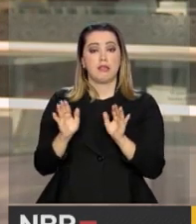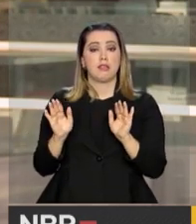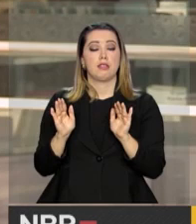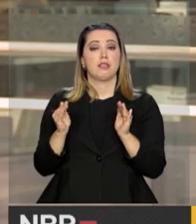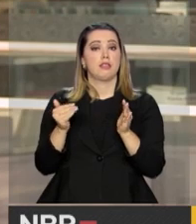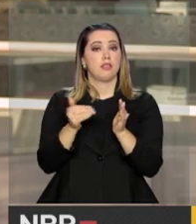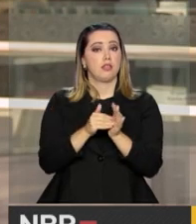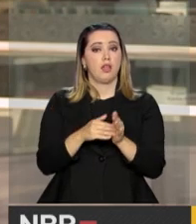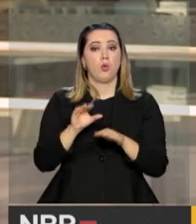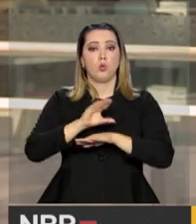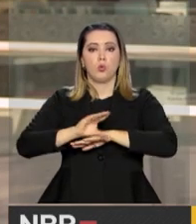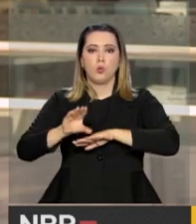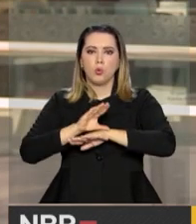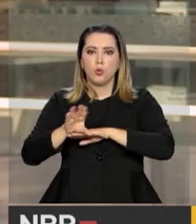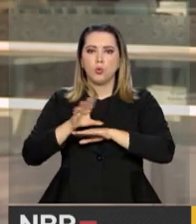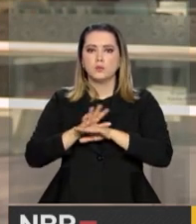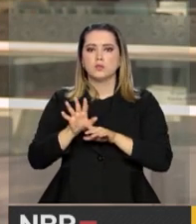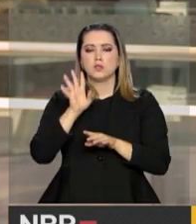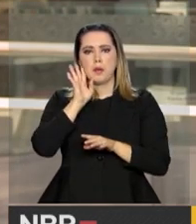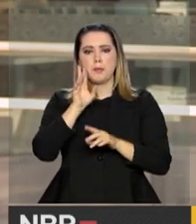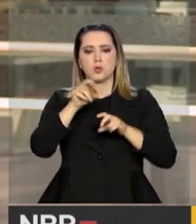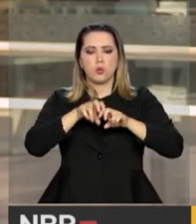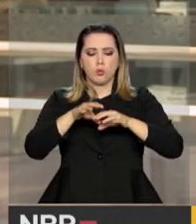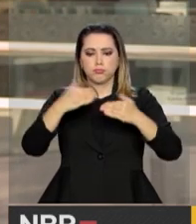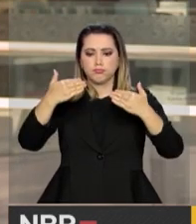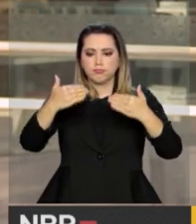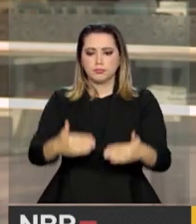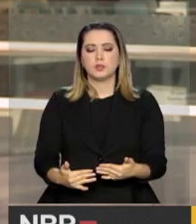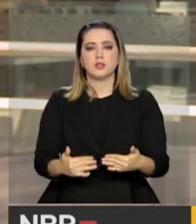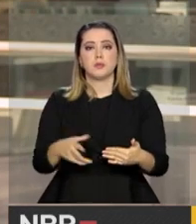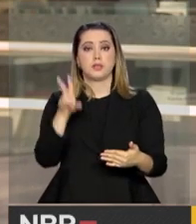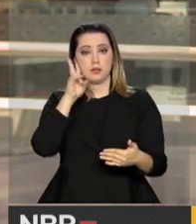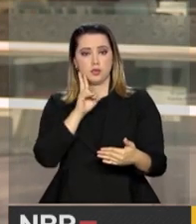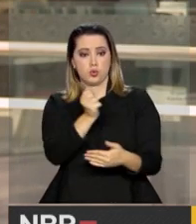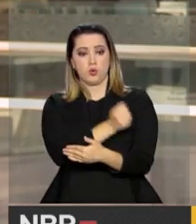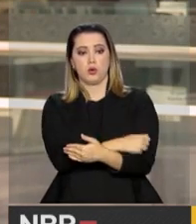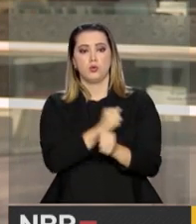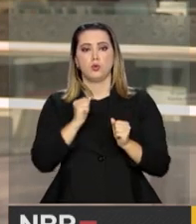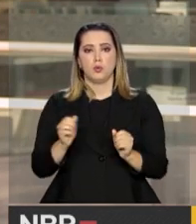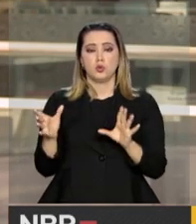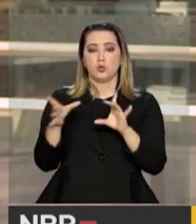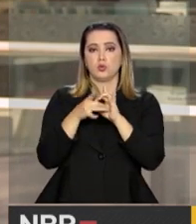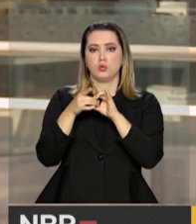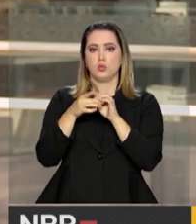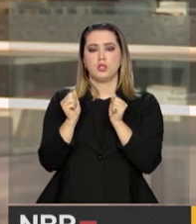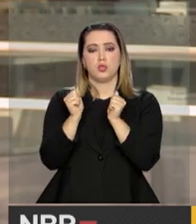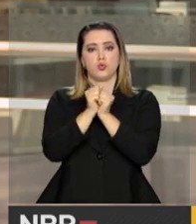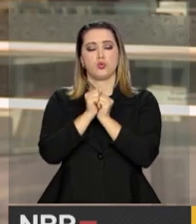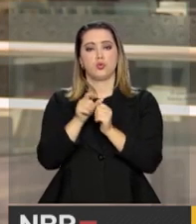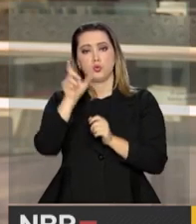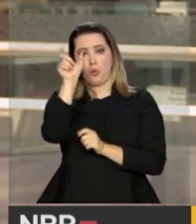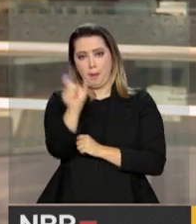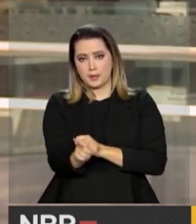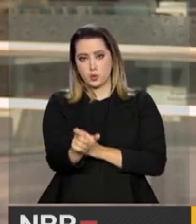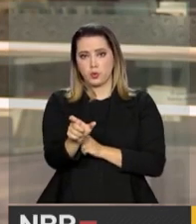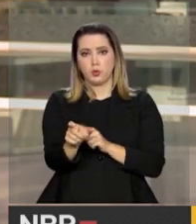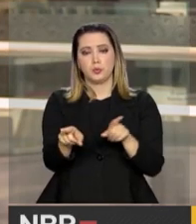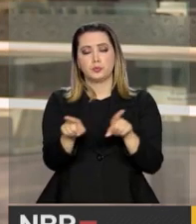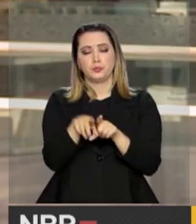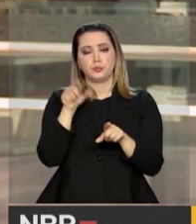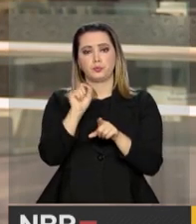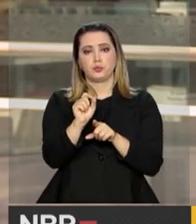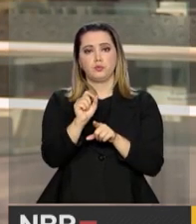cursos assistidos, na qual o aluno pode interagir com o tutor. E essa gama